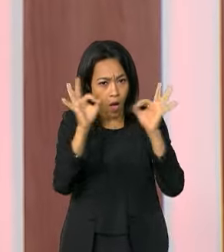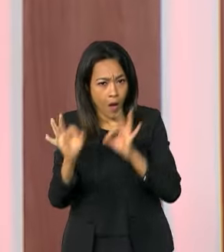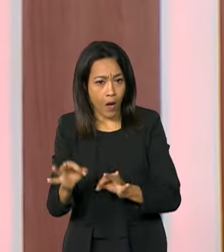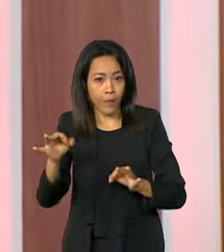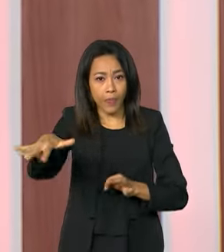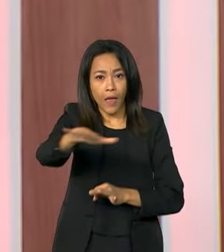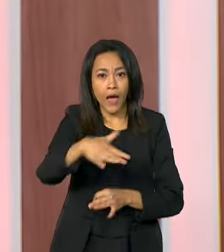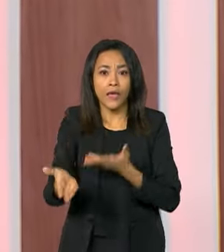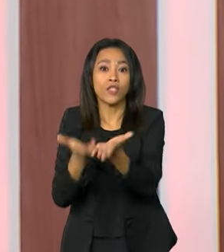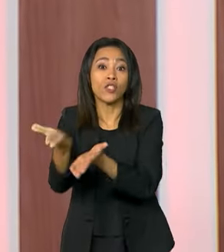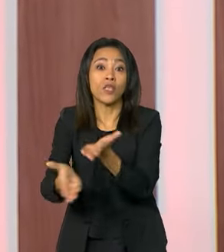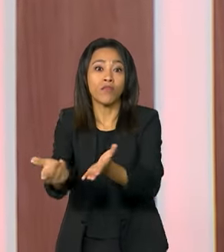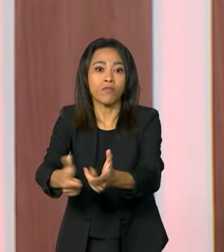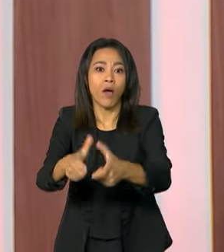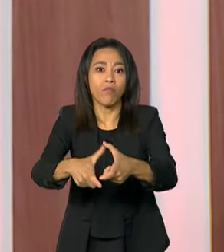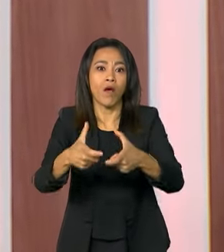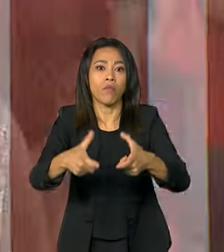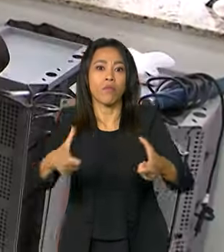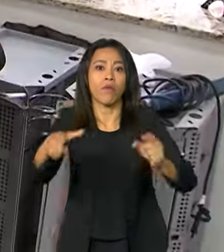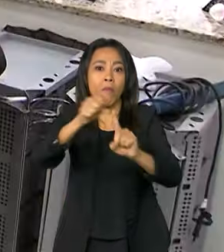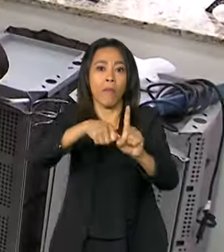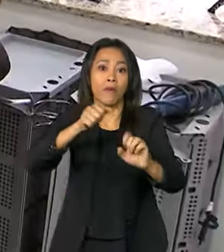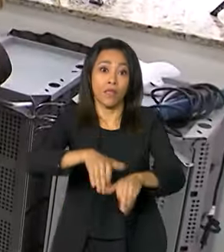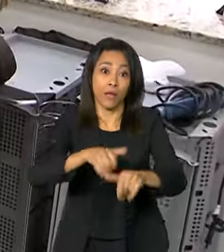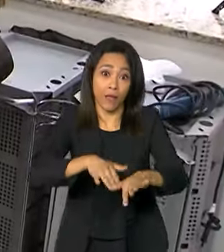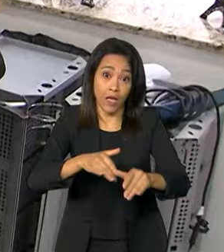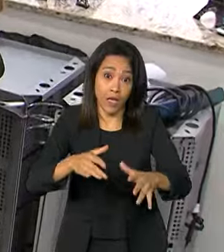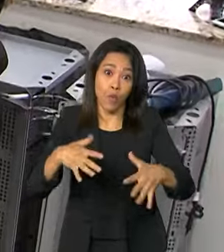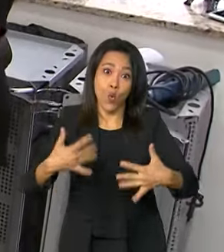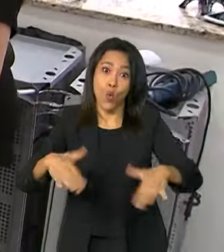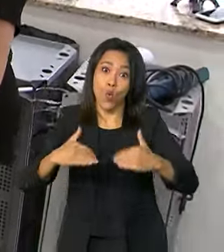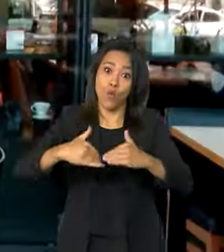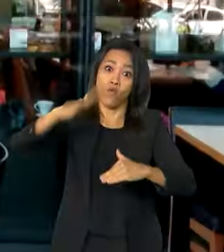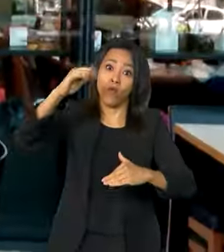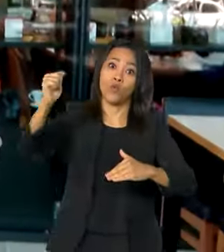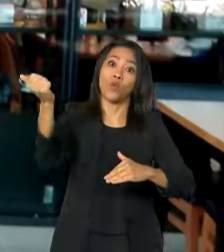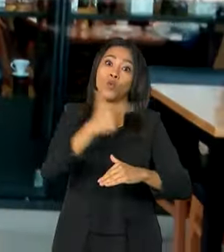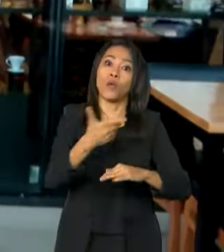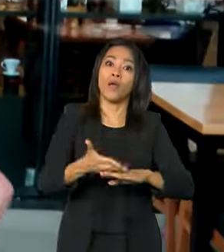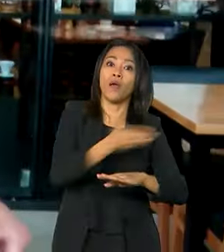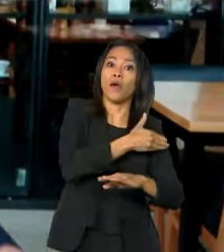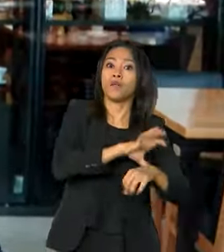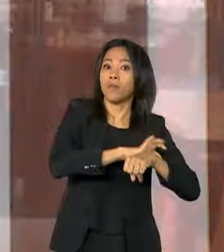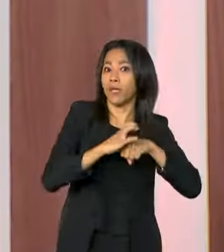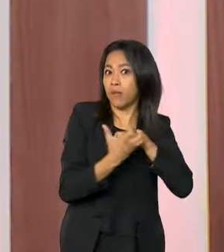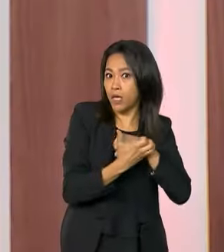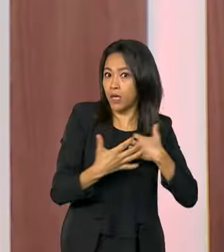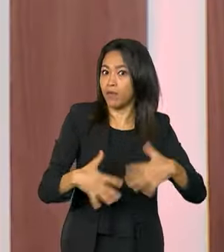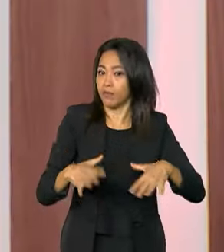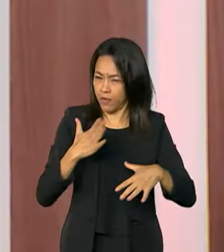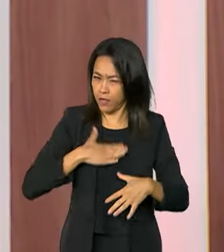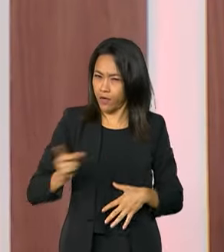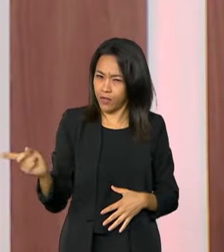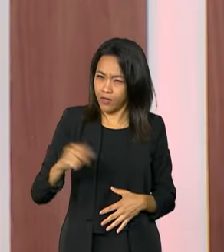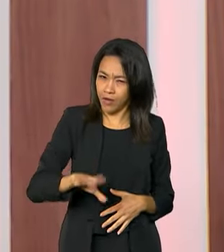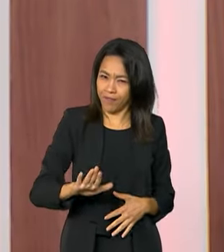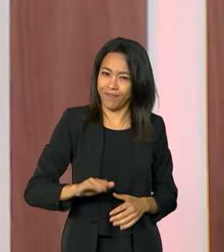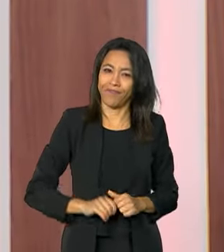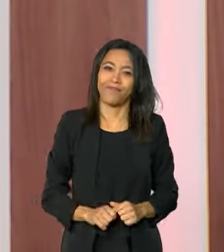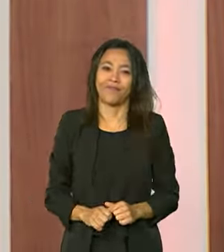Setor de serviços cresce em setembro e o volume total já é superior ao período pré-pandemia. Desvolta já já.